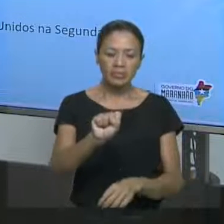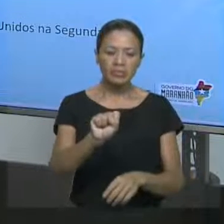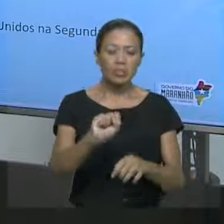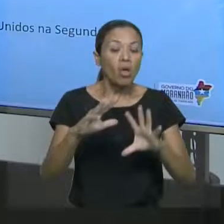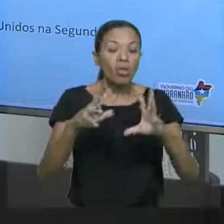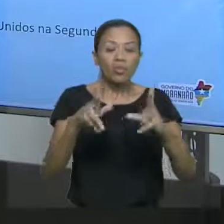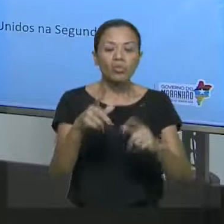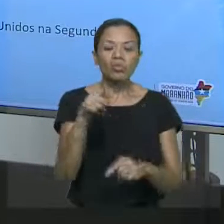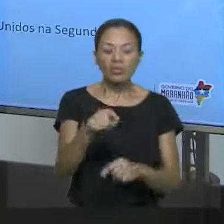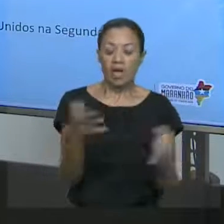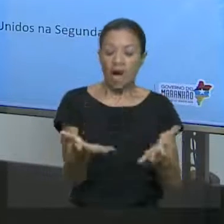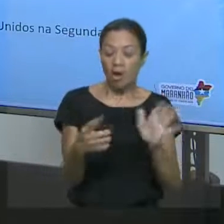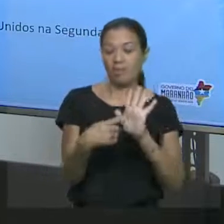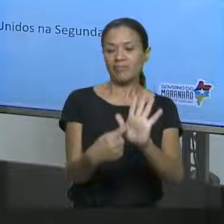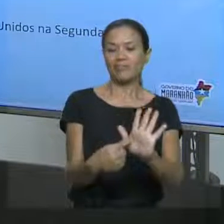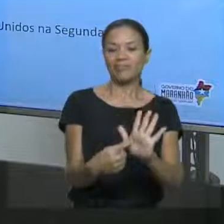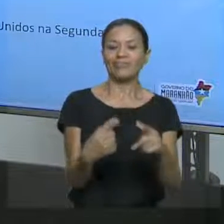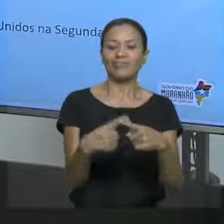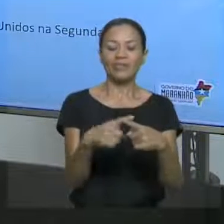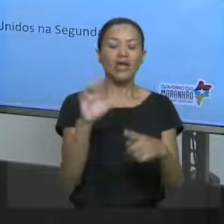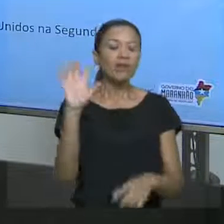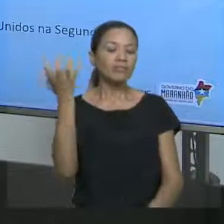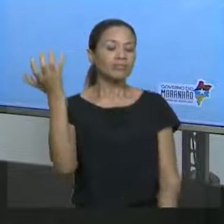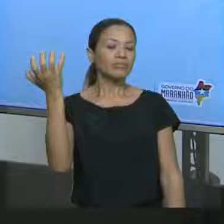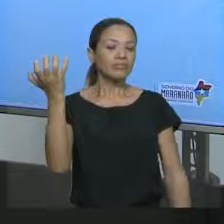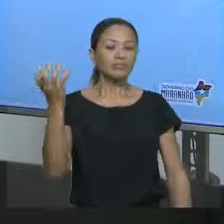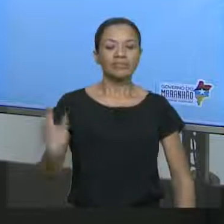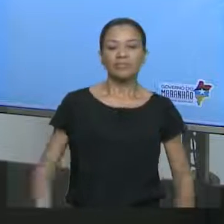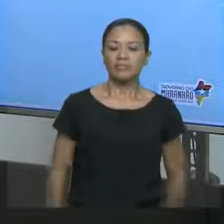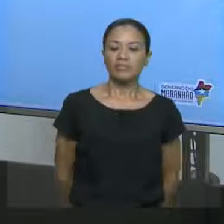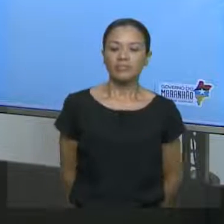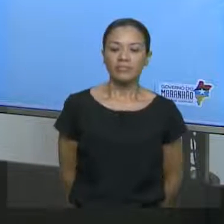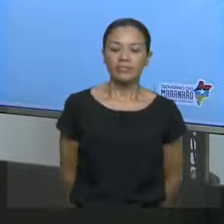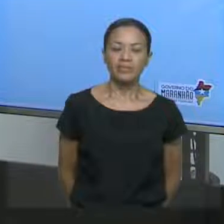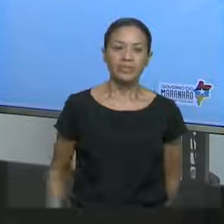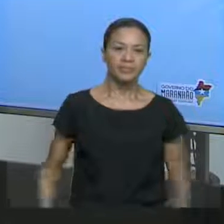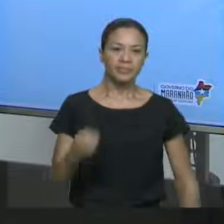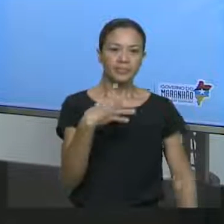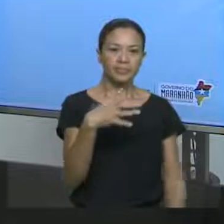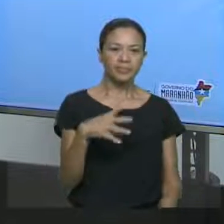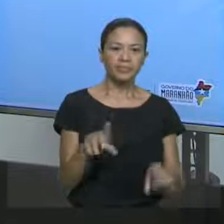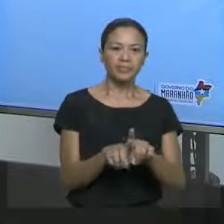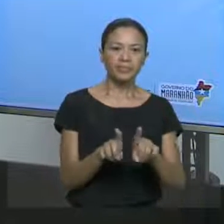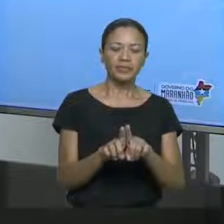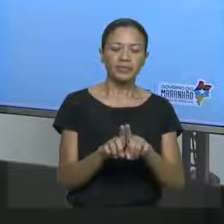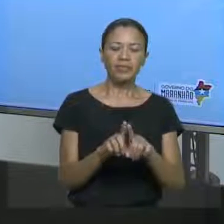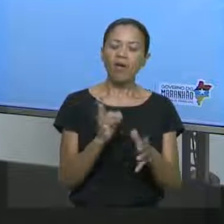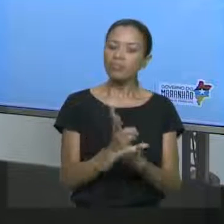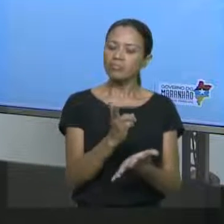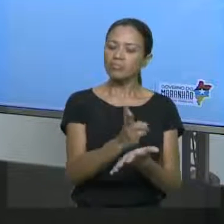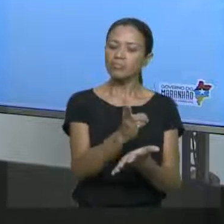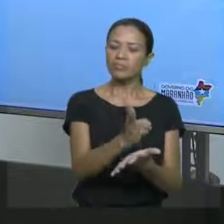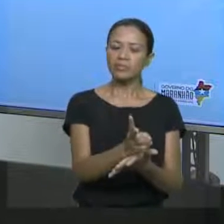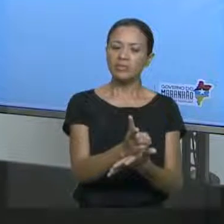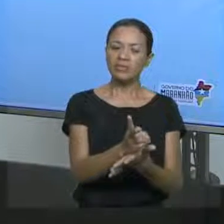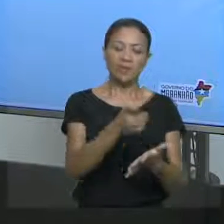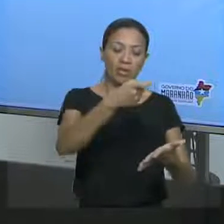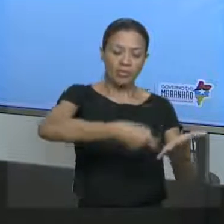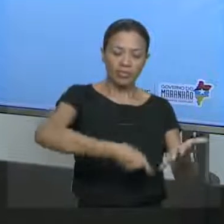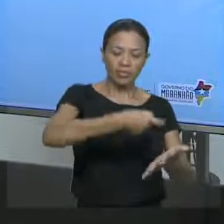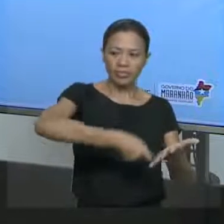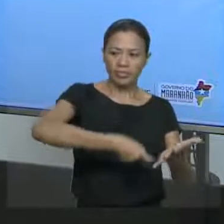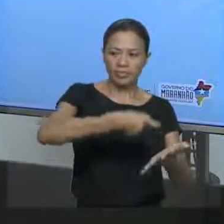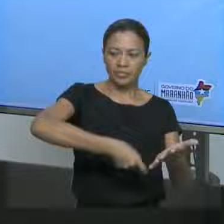Isso tudo vocês vão ver agora, tá? Por que que isso acontece? Bom, dando sequência, vamos para um texto.